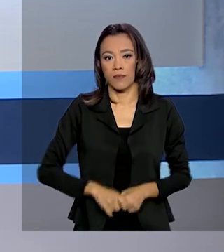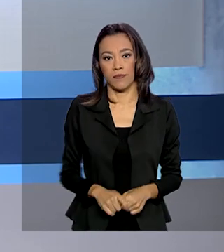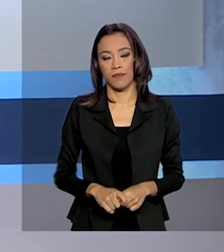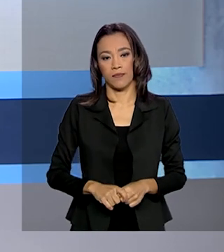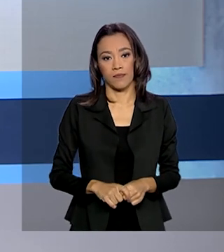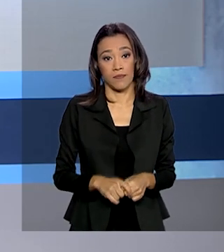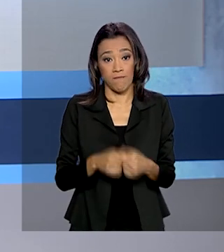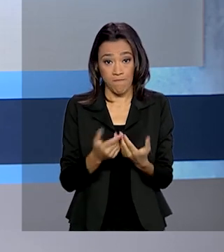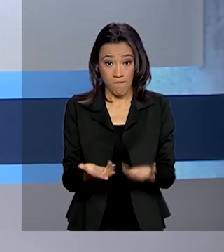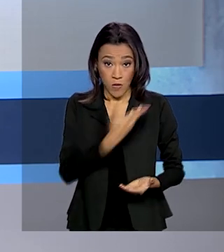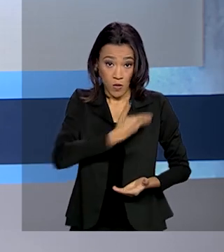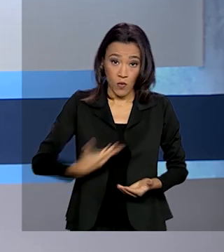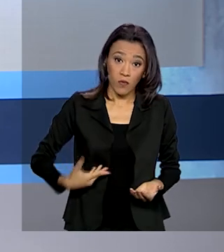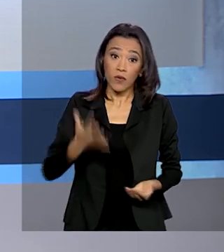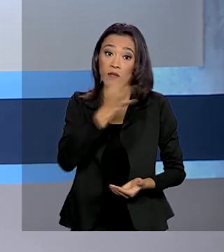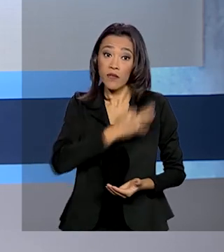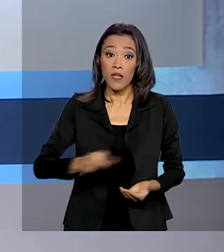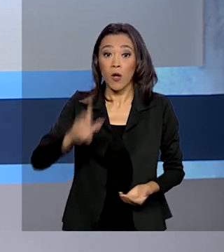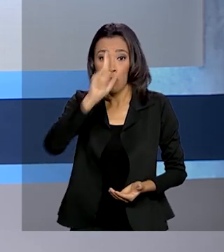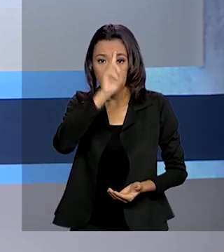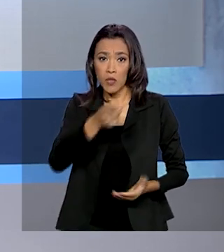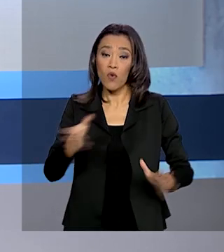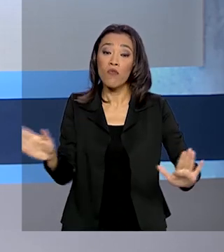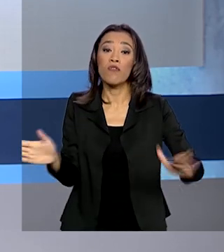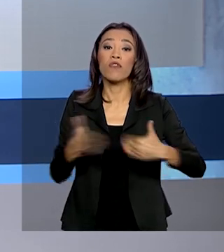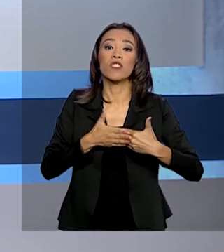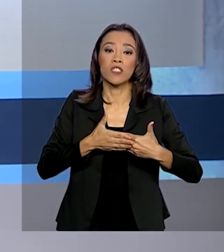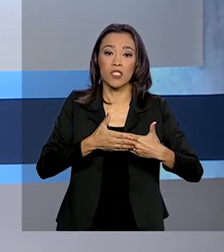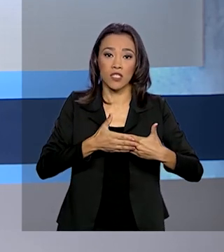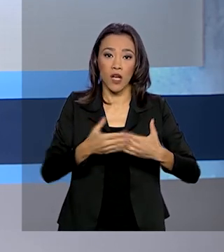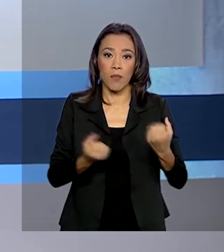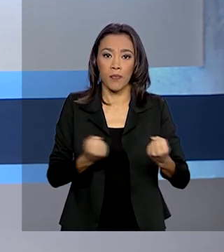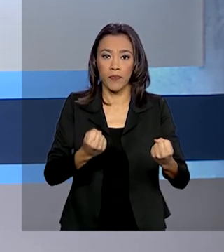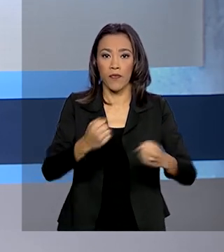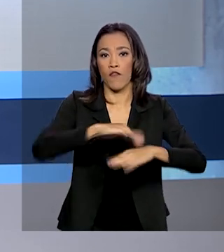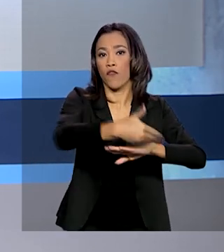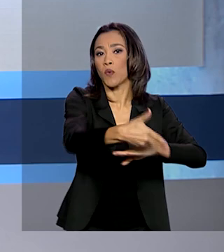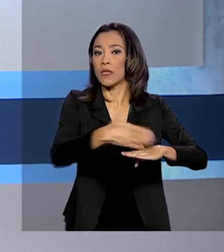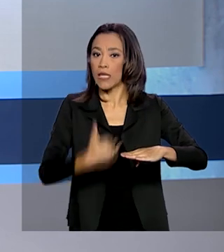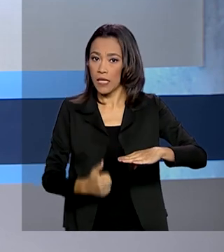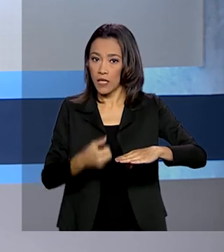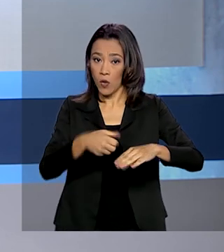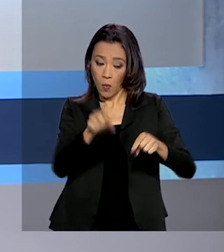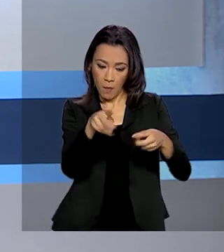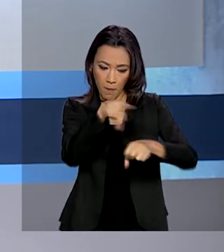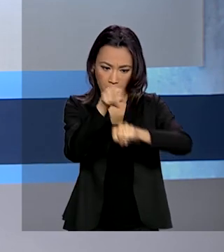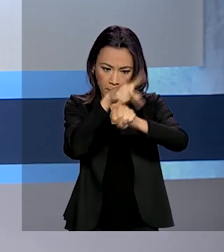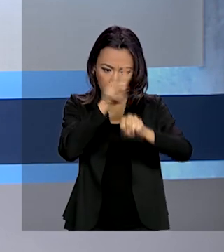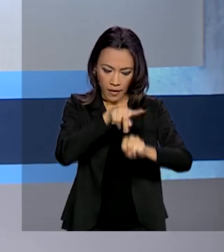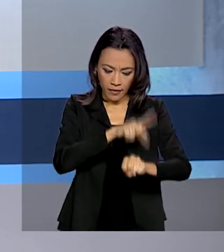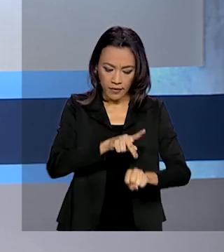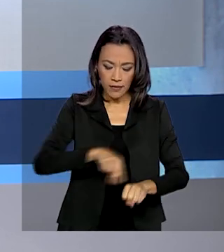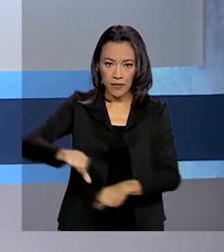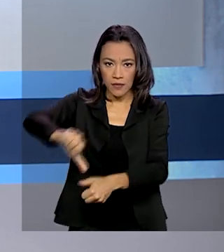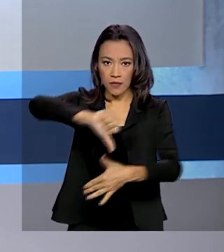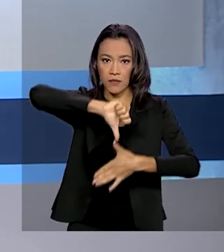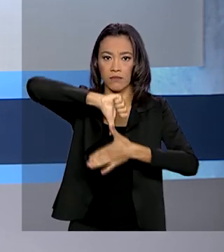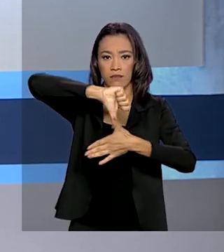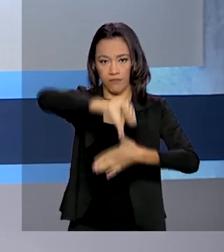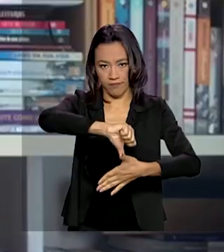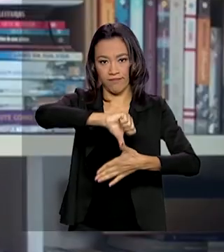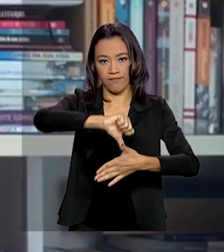E o governo federal mandou fechar as fronteiras terrestres do Brasil com países da América do Sul. Luana Karen tem os detalhes.